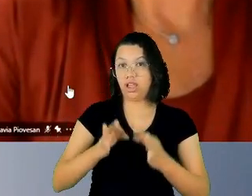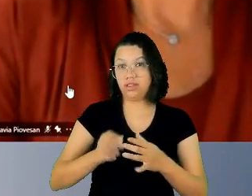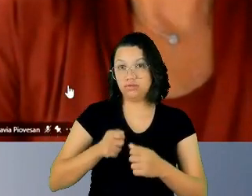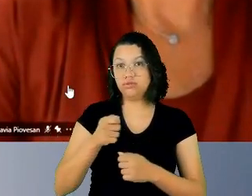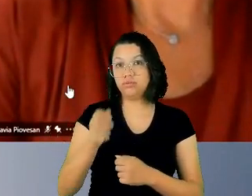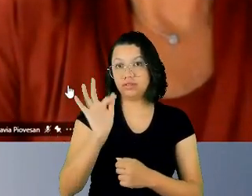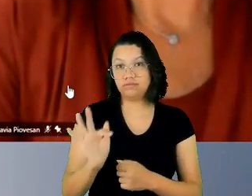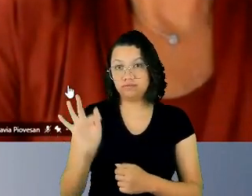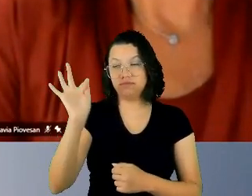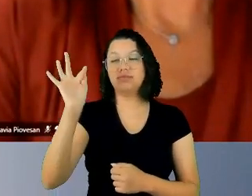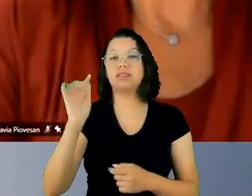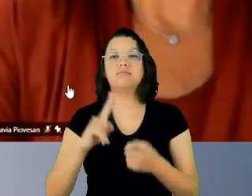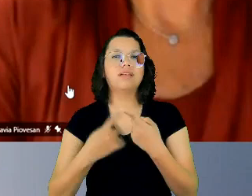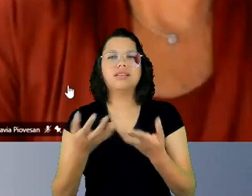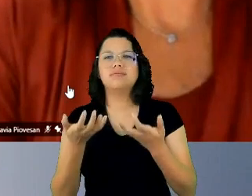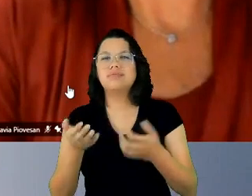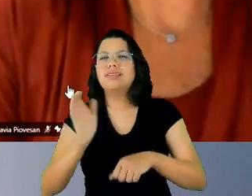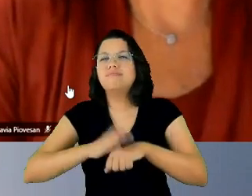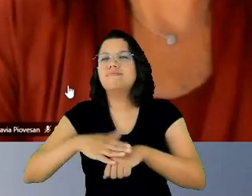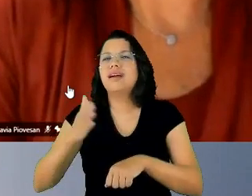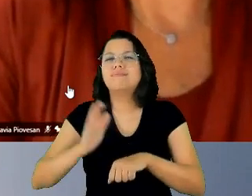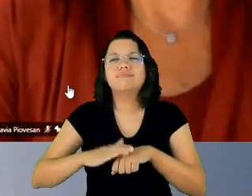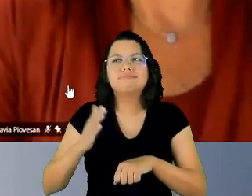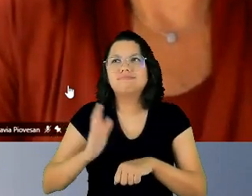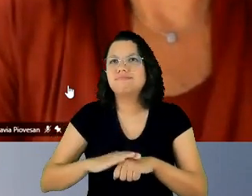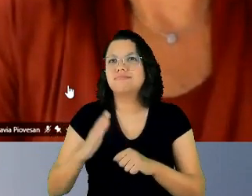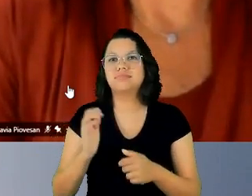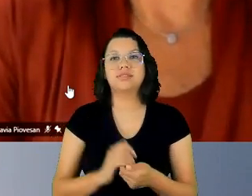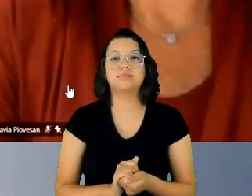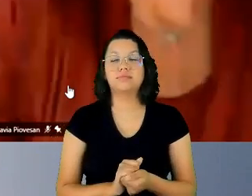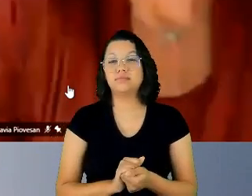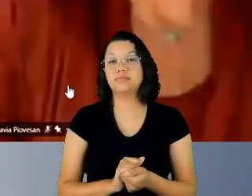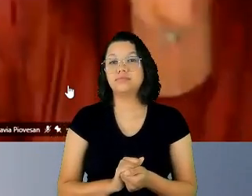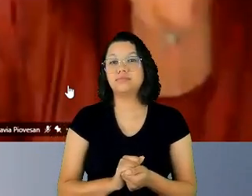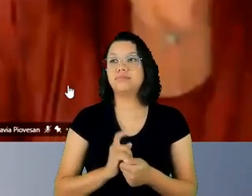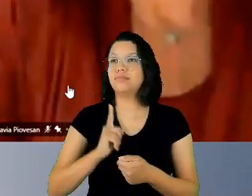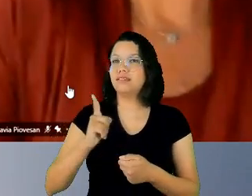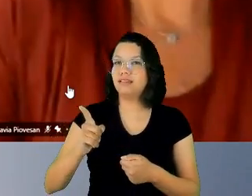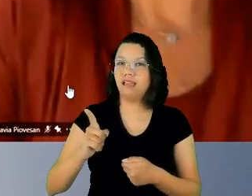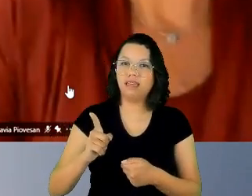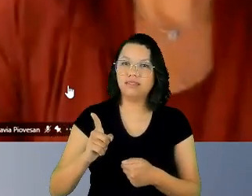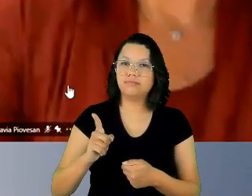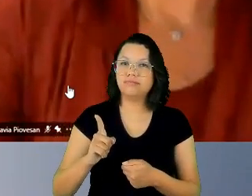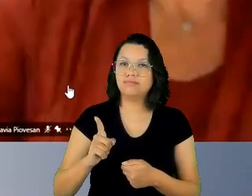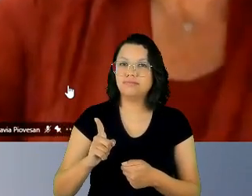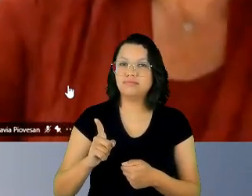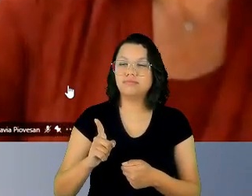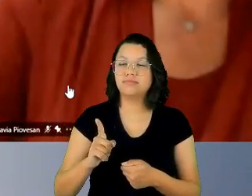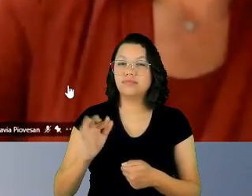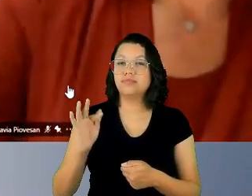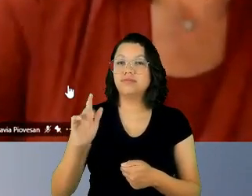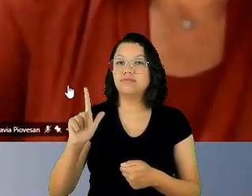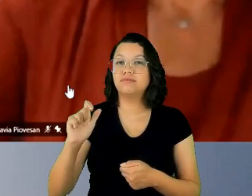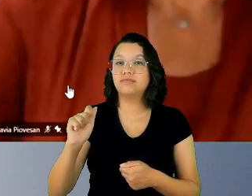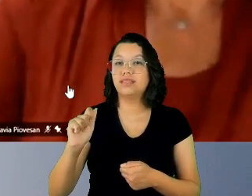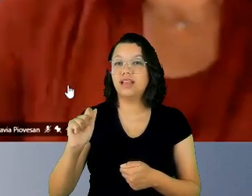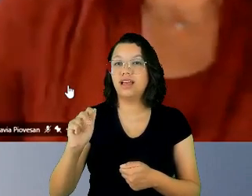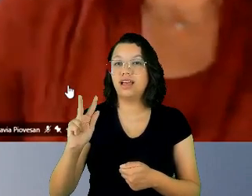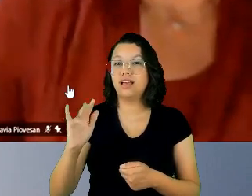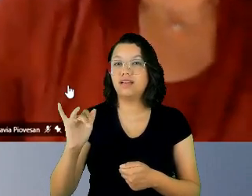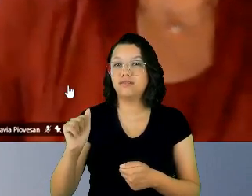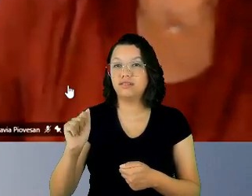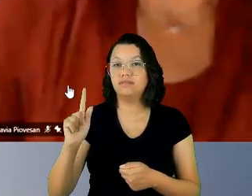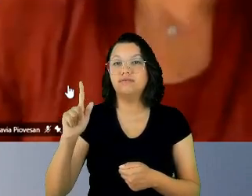queria mais. e Flávia foi uma das construtoras do que eu